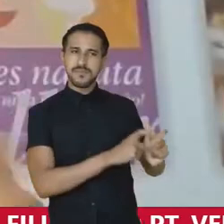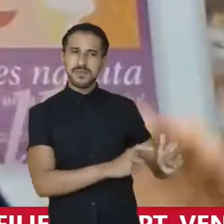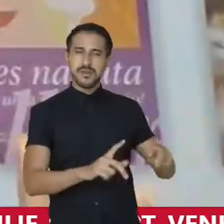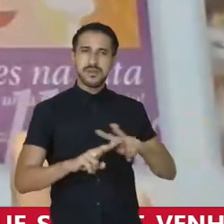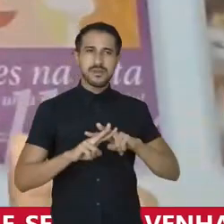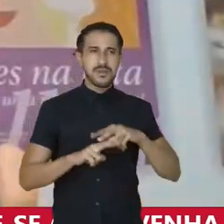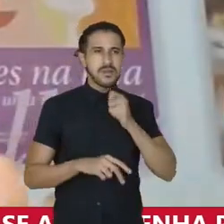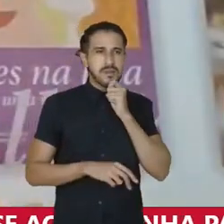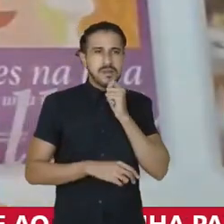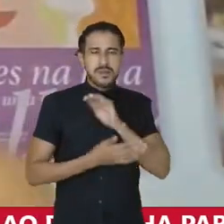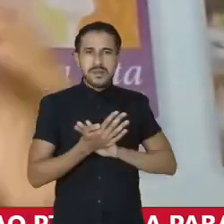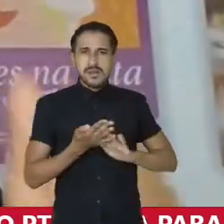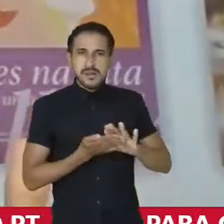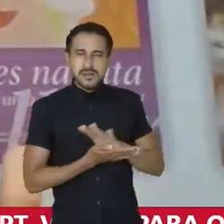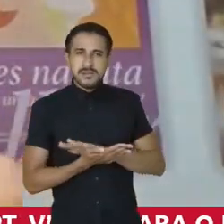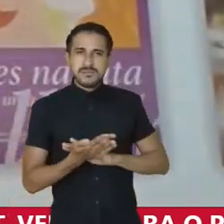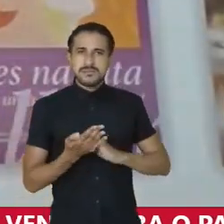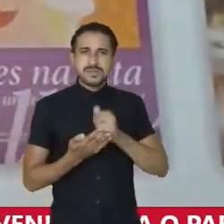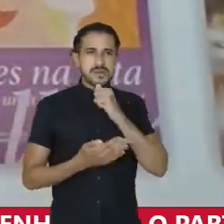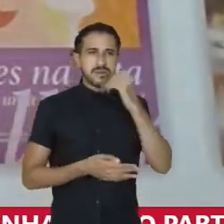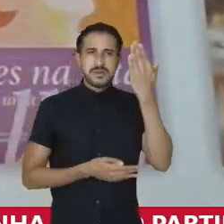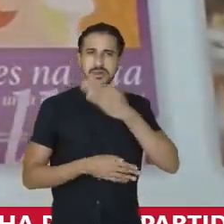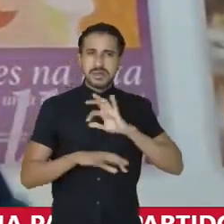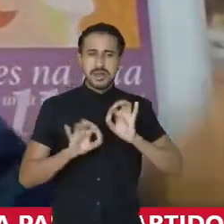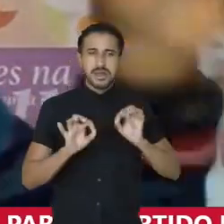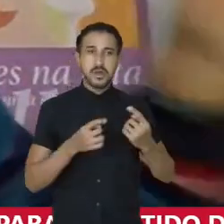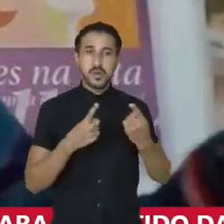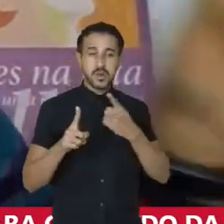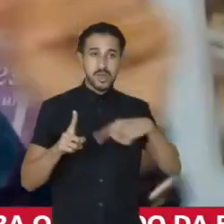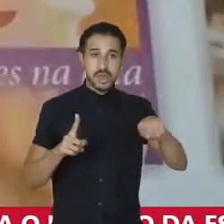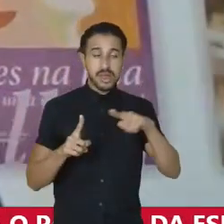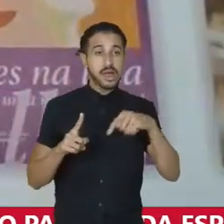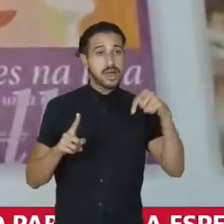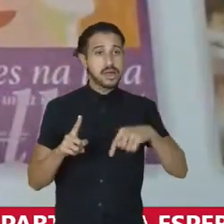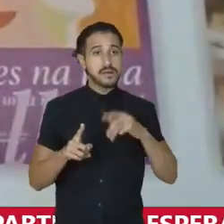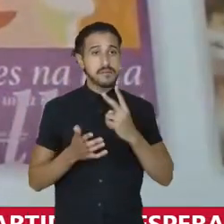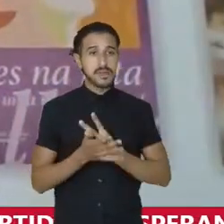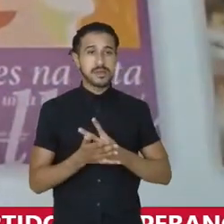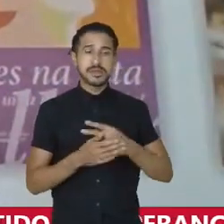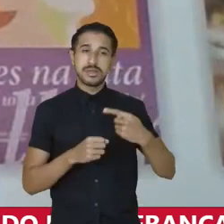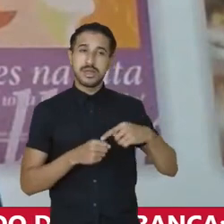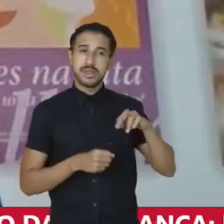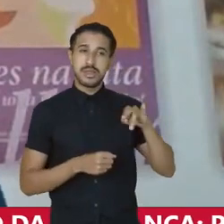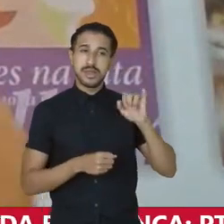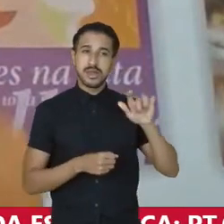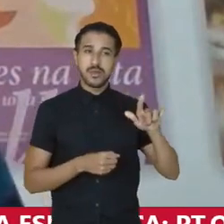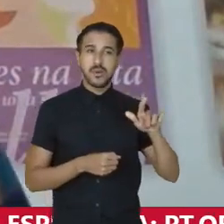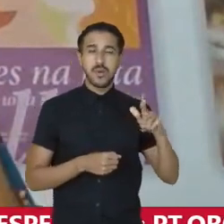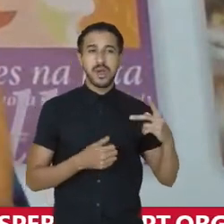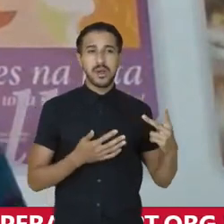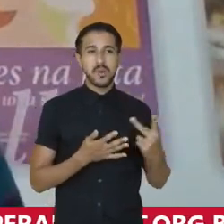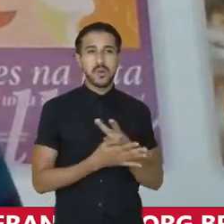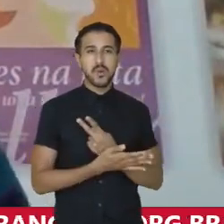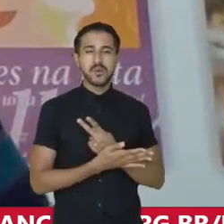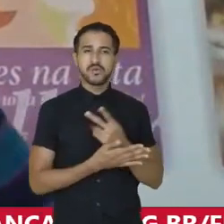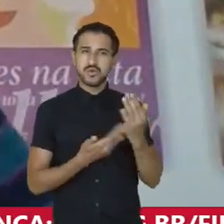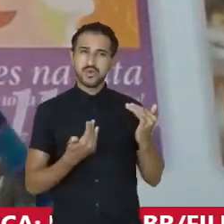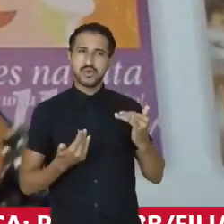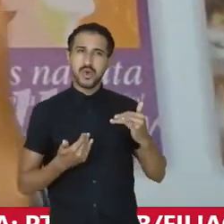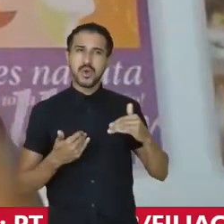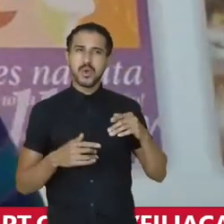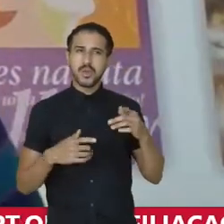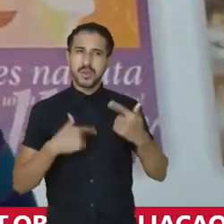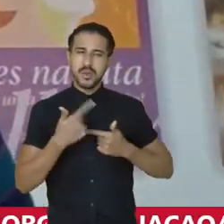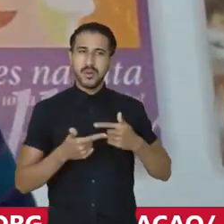sem nada ser comprovado contra eles. Aqui mesmo na cidade de Niterói a teve um caso de um jovem músico,